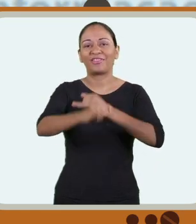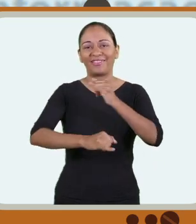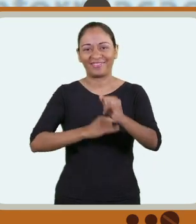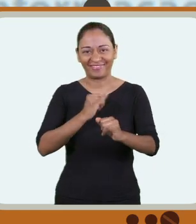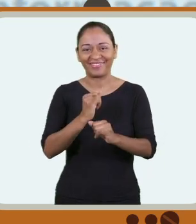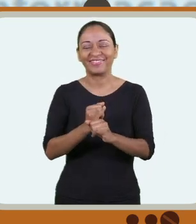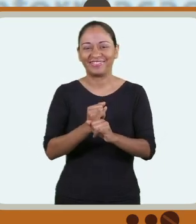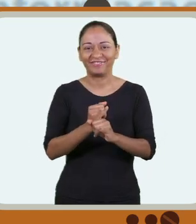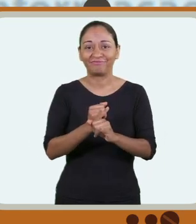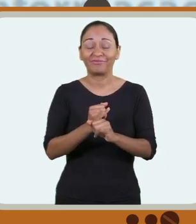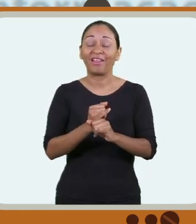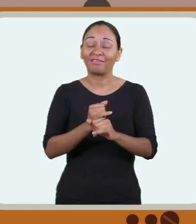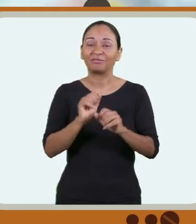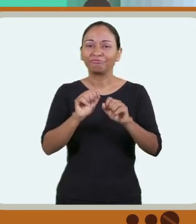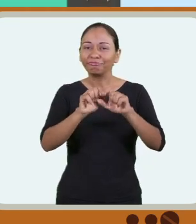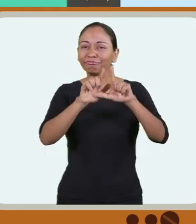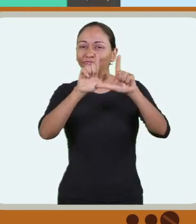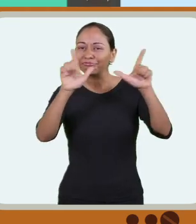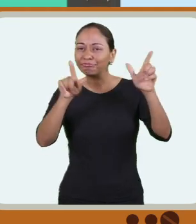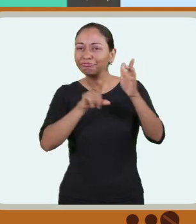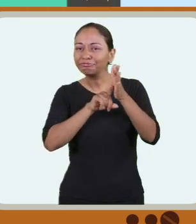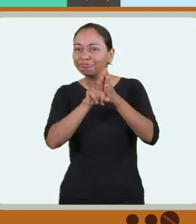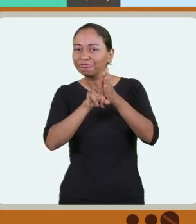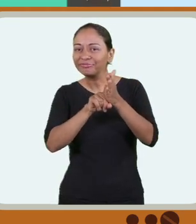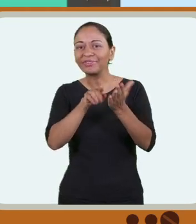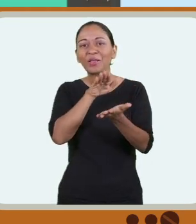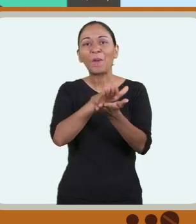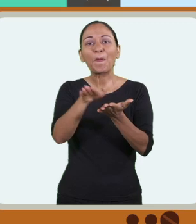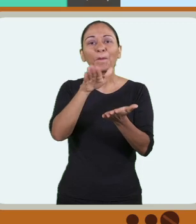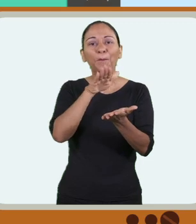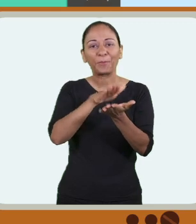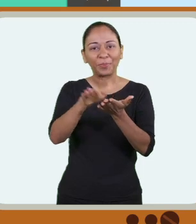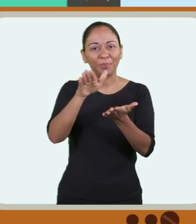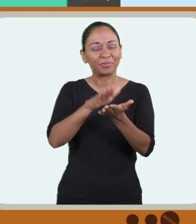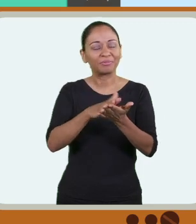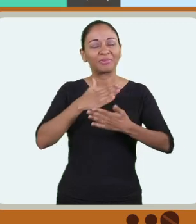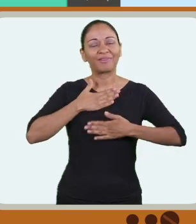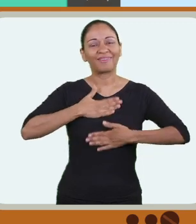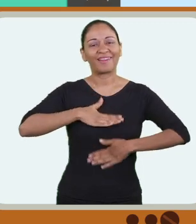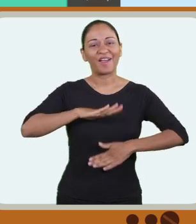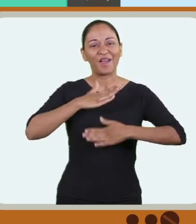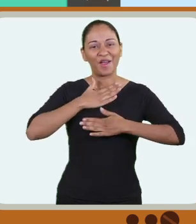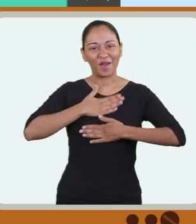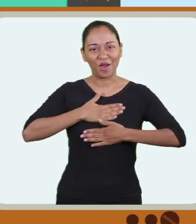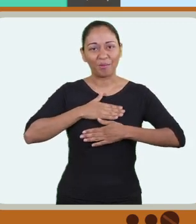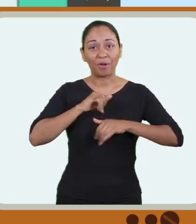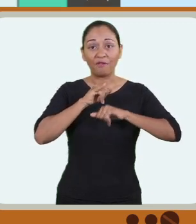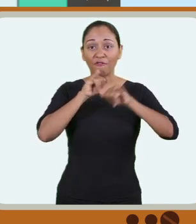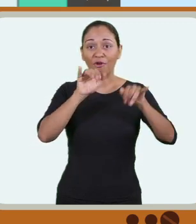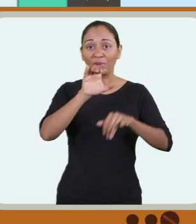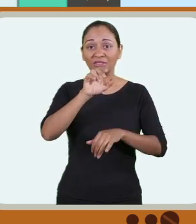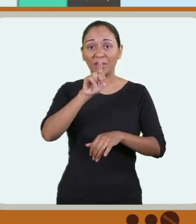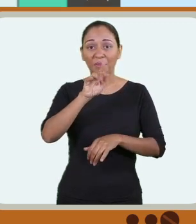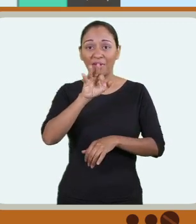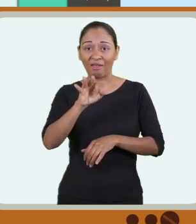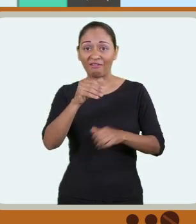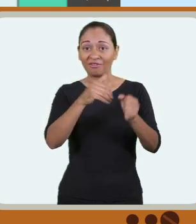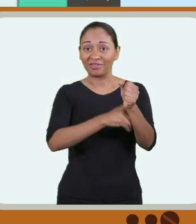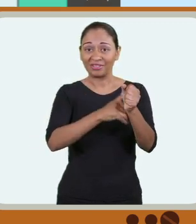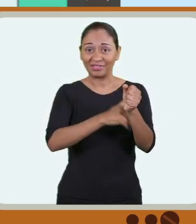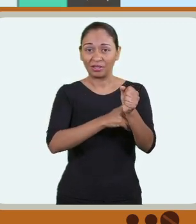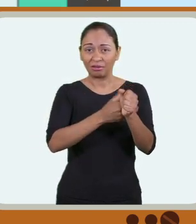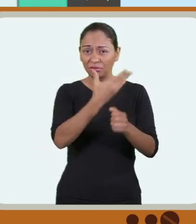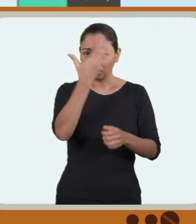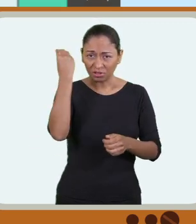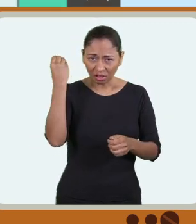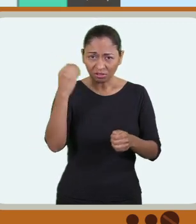participante na internet. Lá, você poderá consultar e imprimir o seu cartão com toda a comodidade, informando o CPF e a